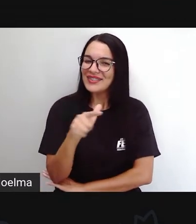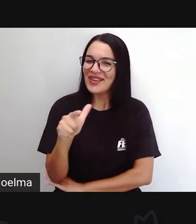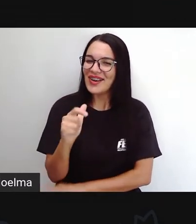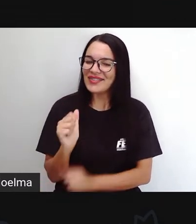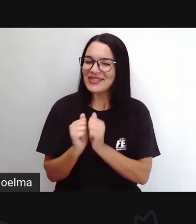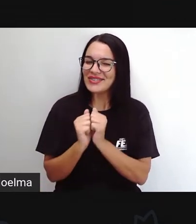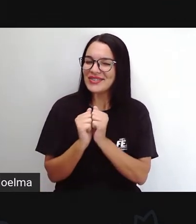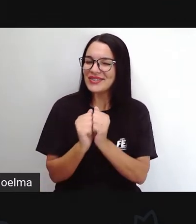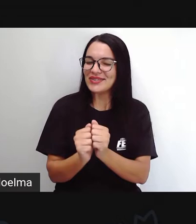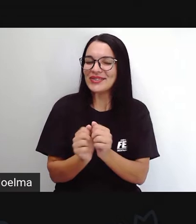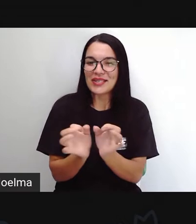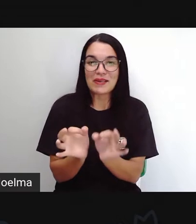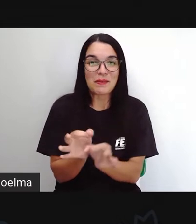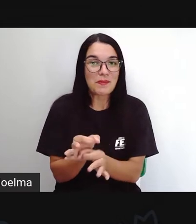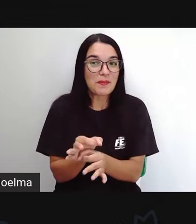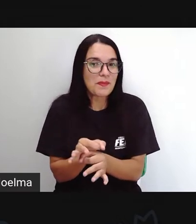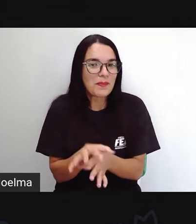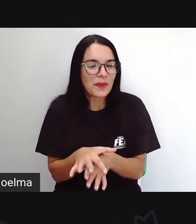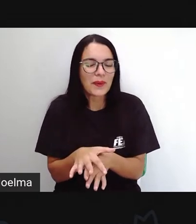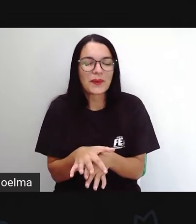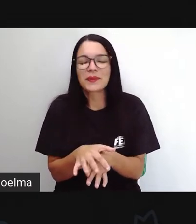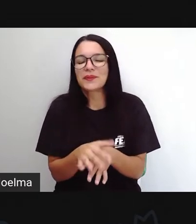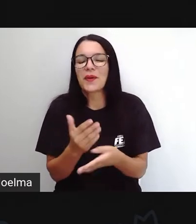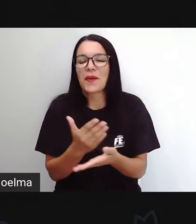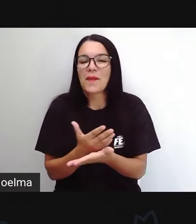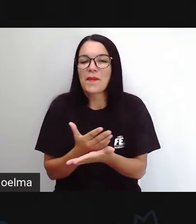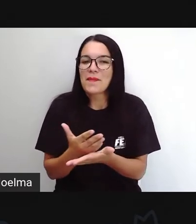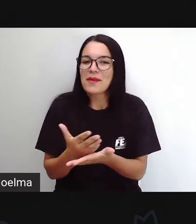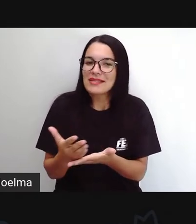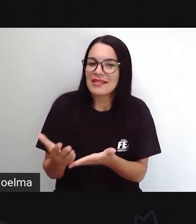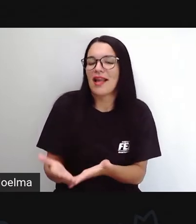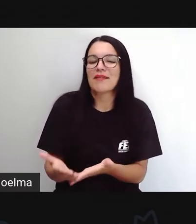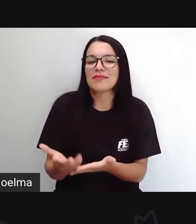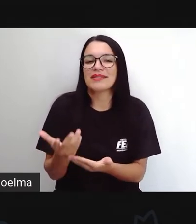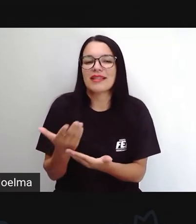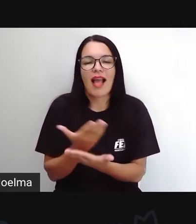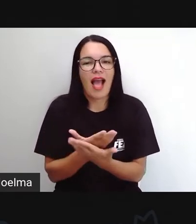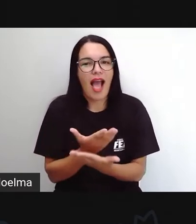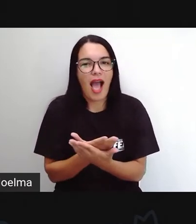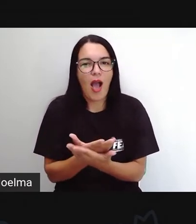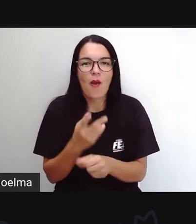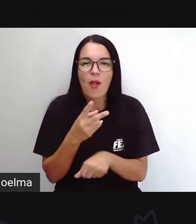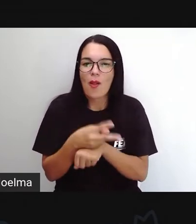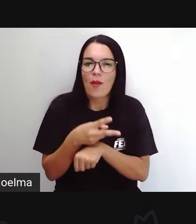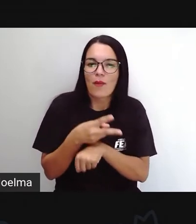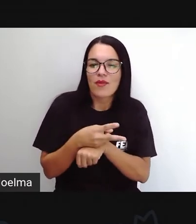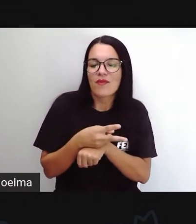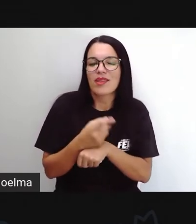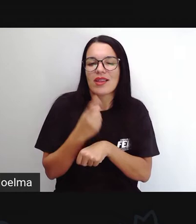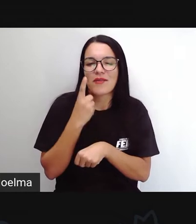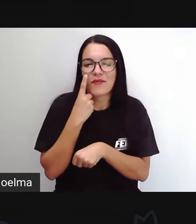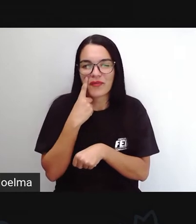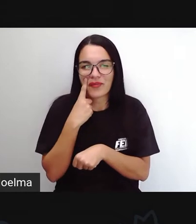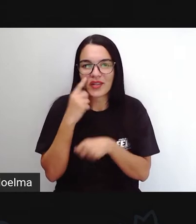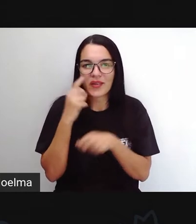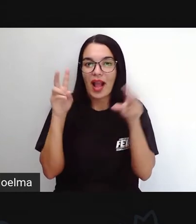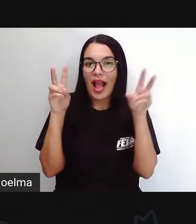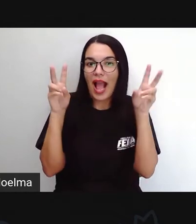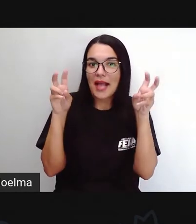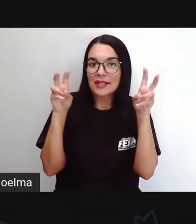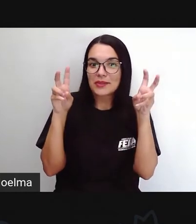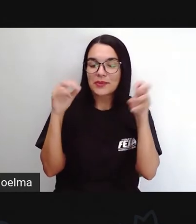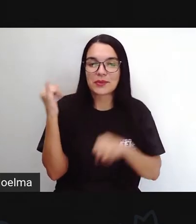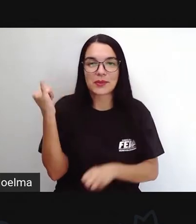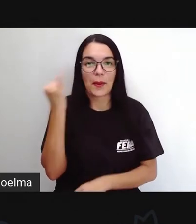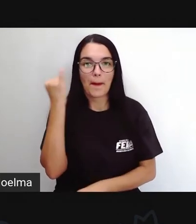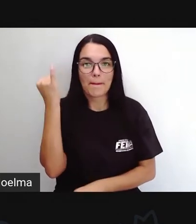prontos para começarmos mais uma videoaula, estudar assuntos interessantes, importantes, que